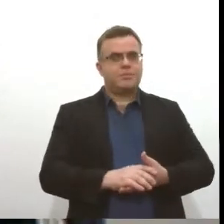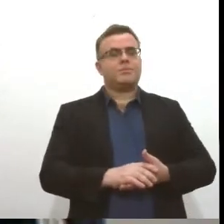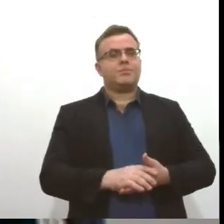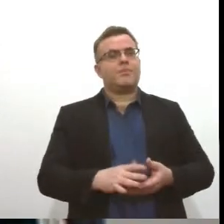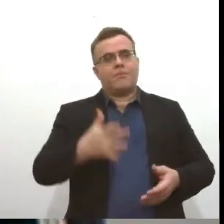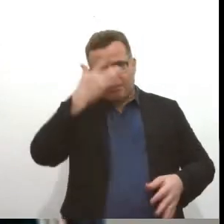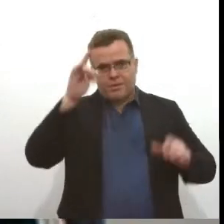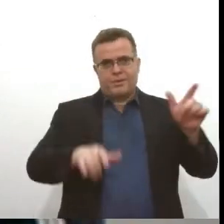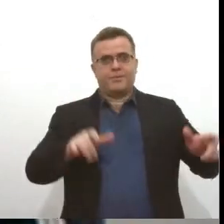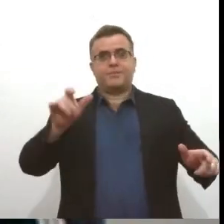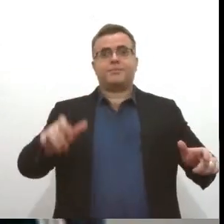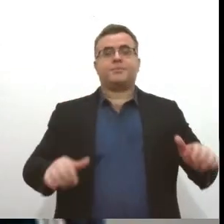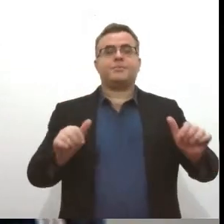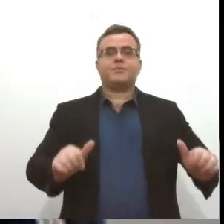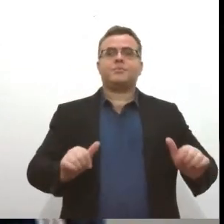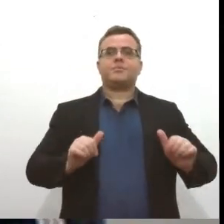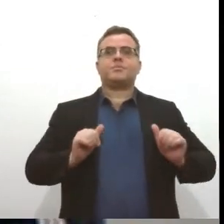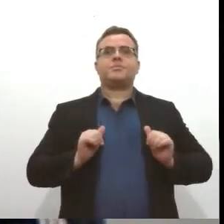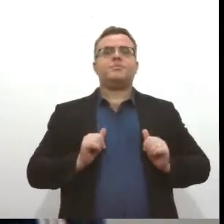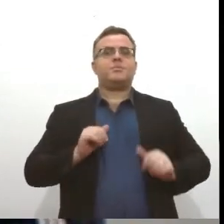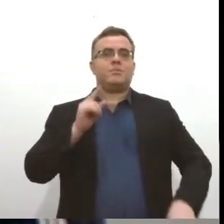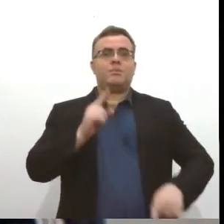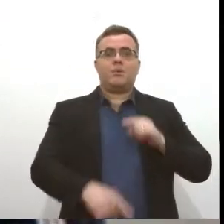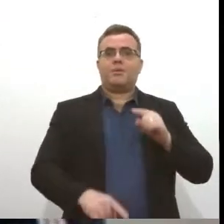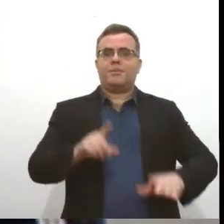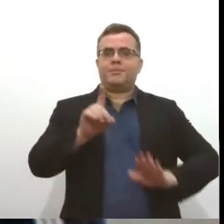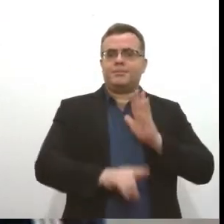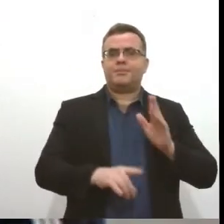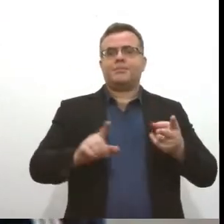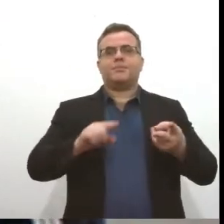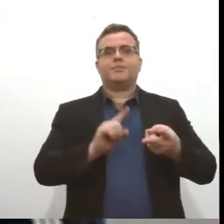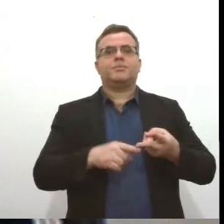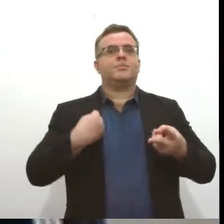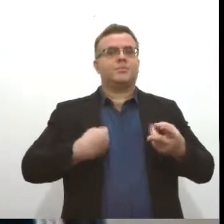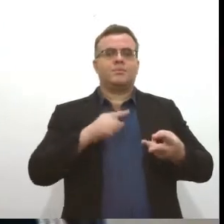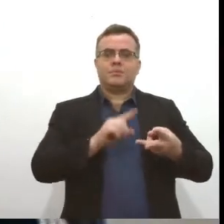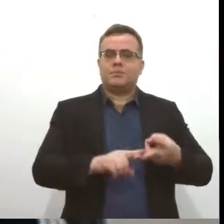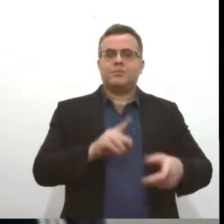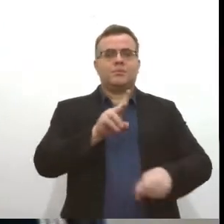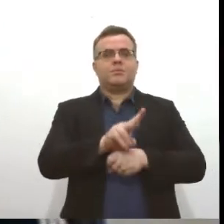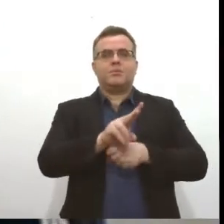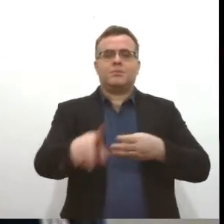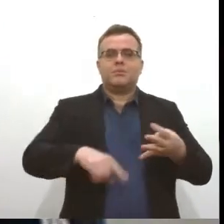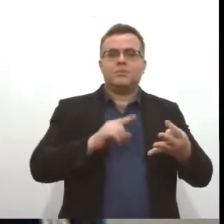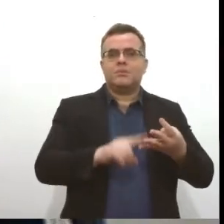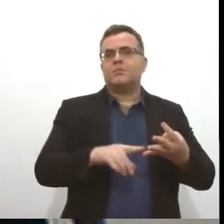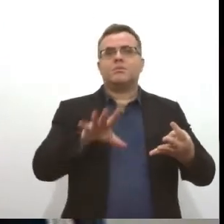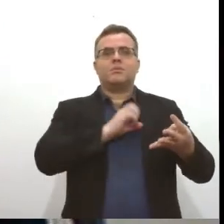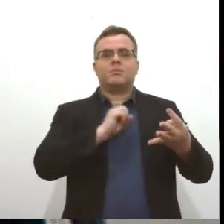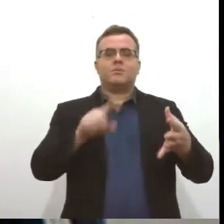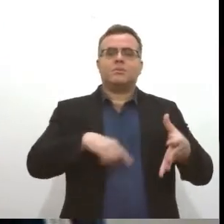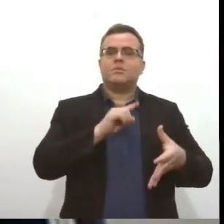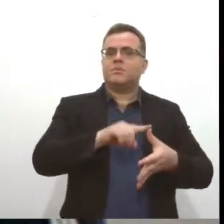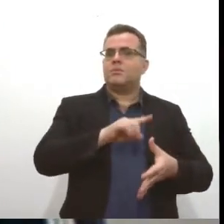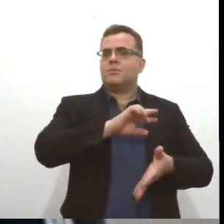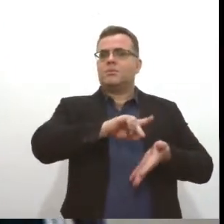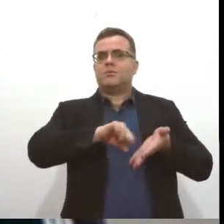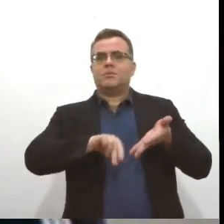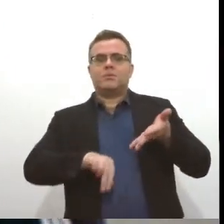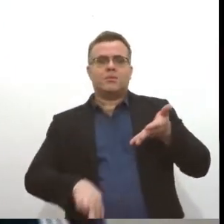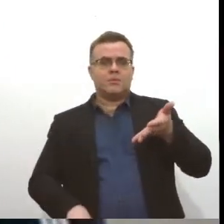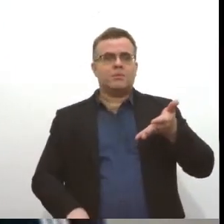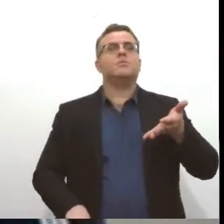direitos. Dentre eles, a convivência, o direito ao cuidado, a assistência ao nome, né? Assistência afetiva,